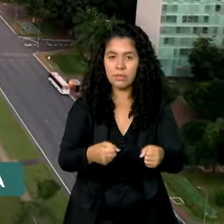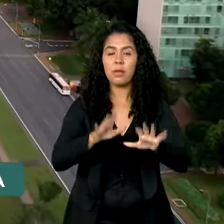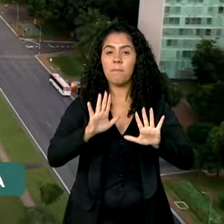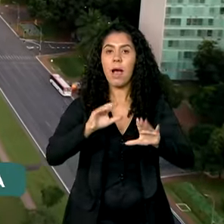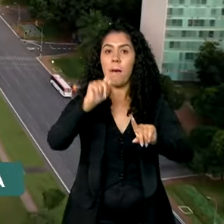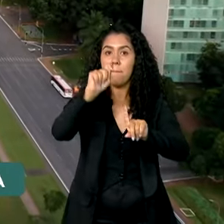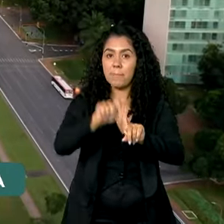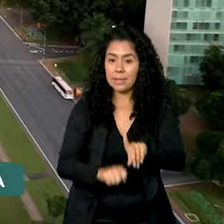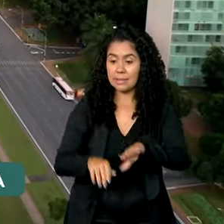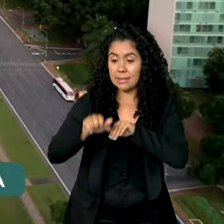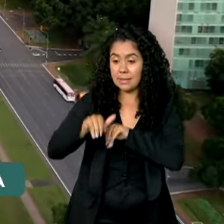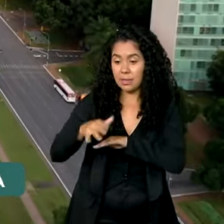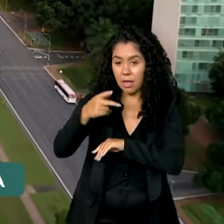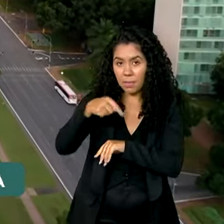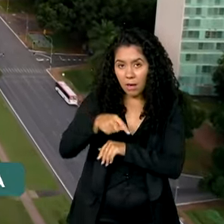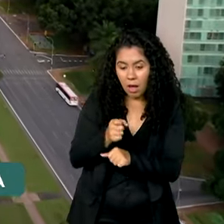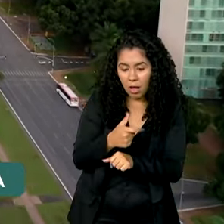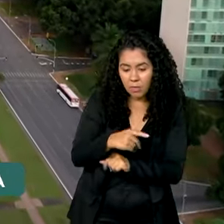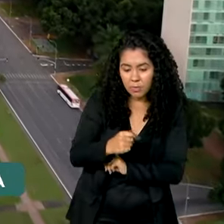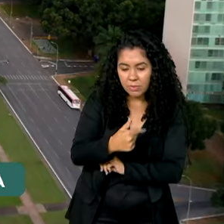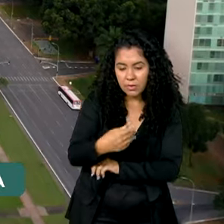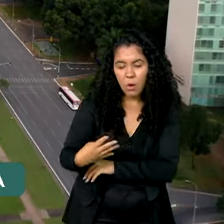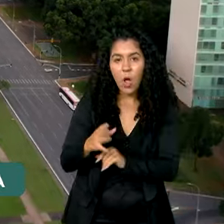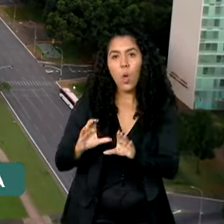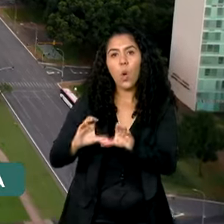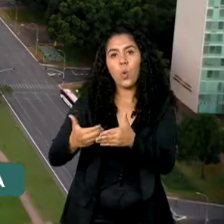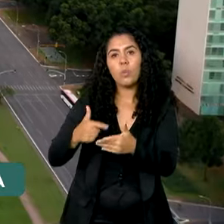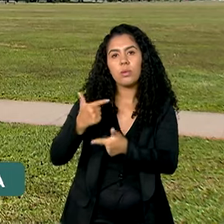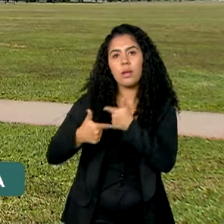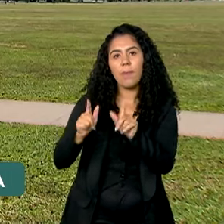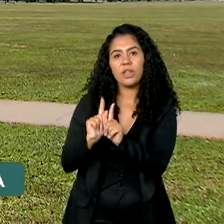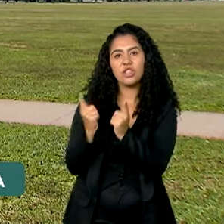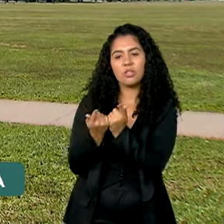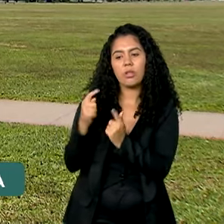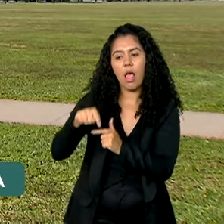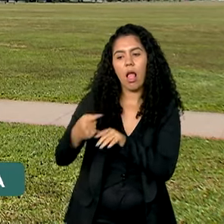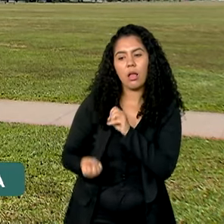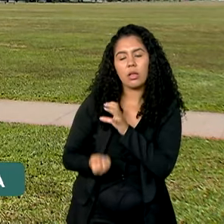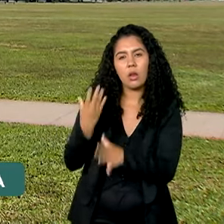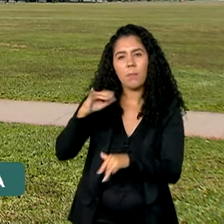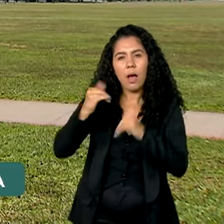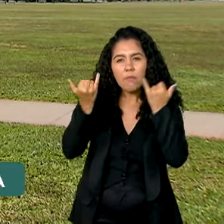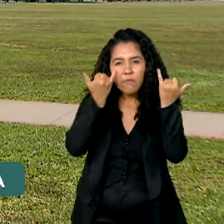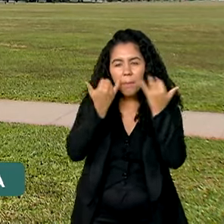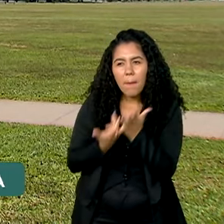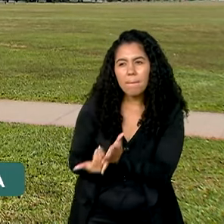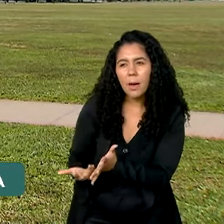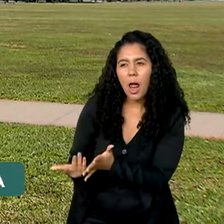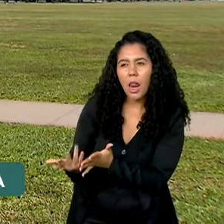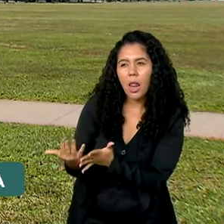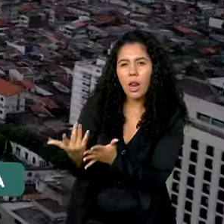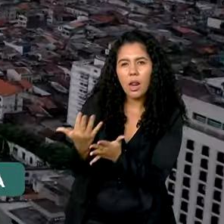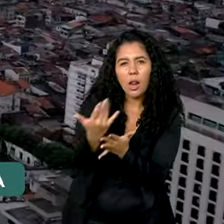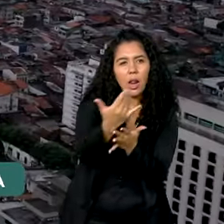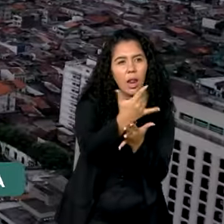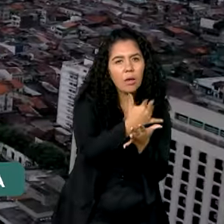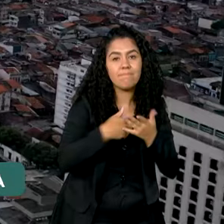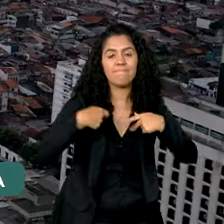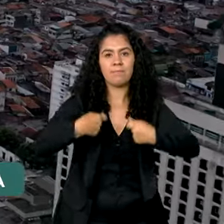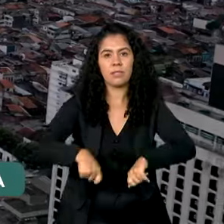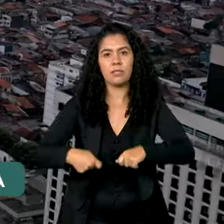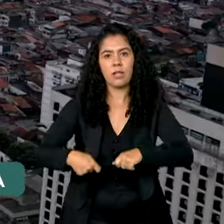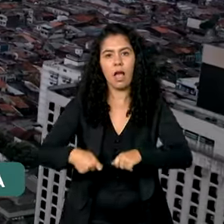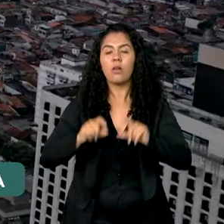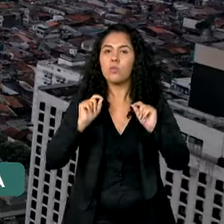setembro deste ano, um grupo de trabalho foi criado para mapear as ações necessárias para a